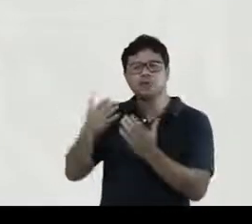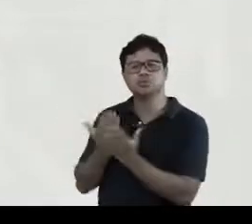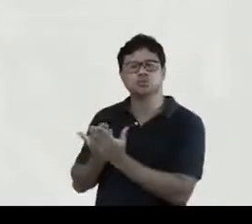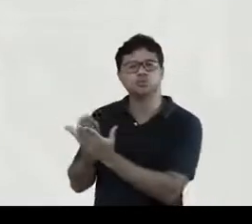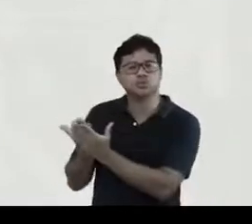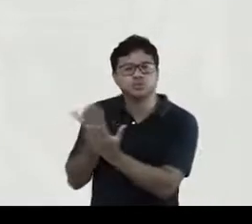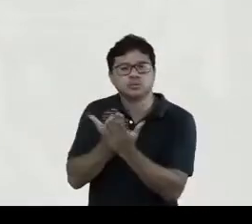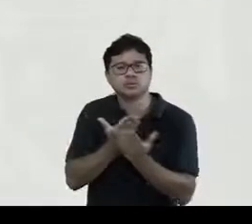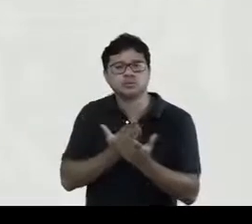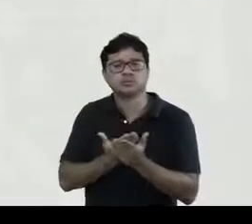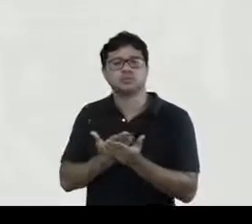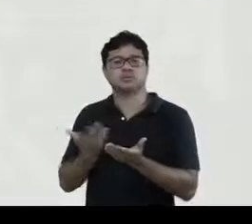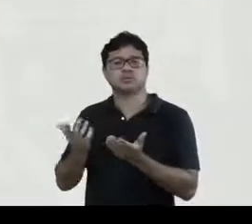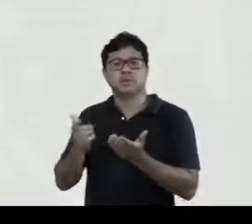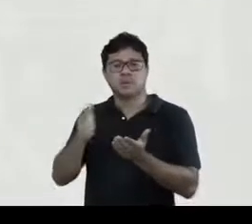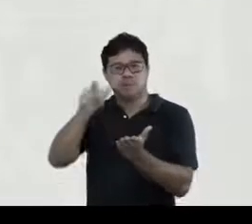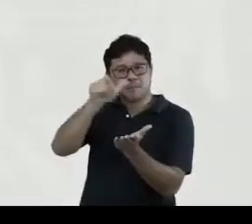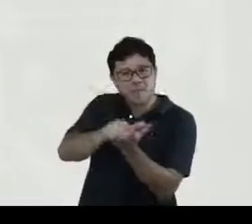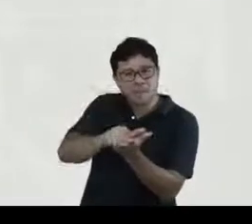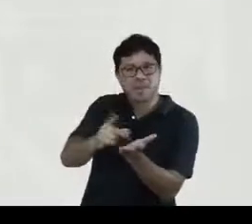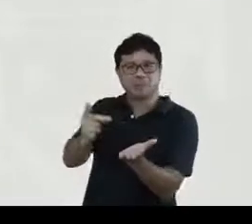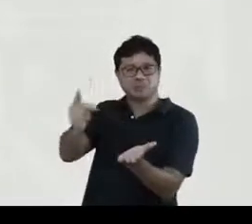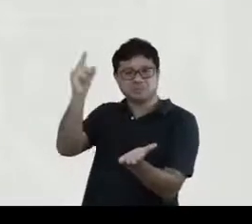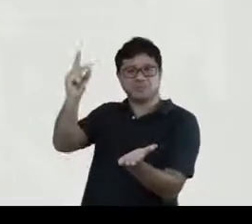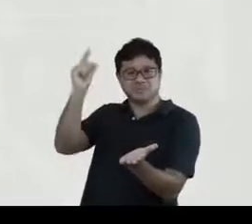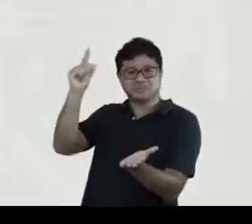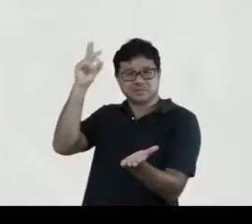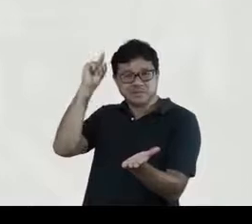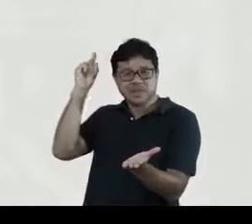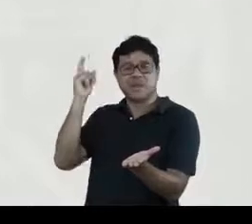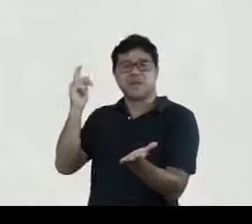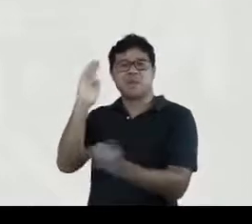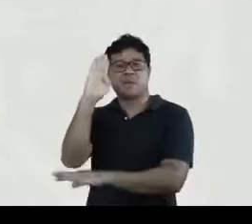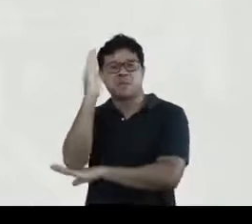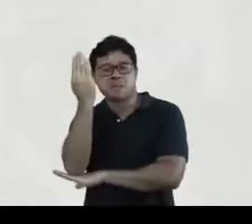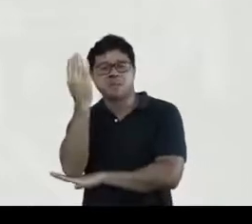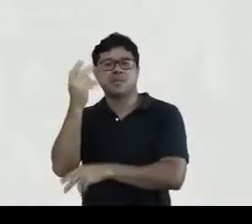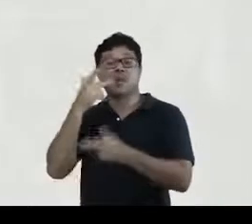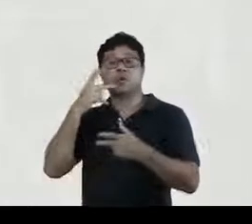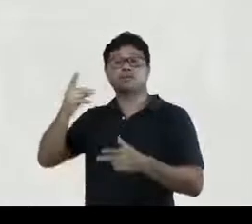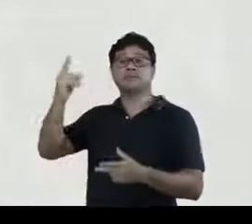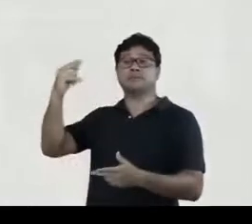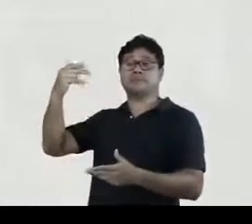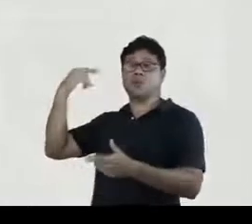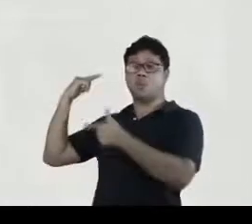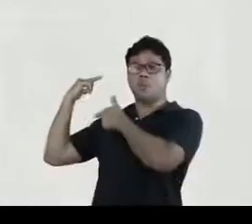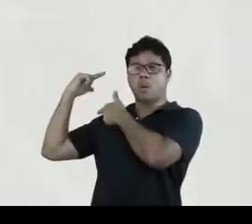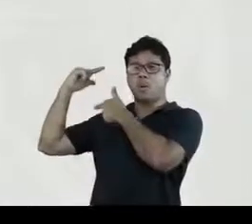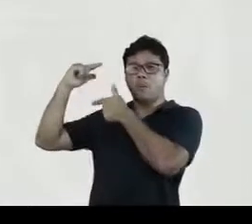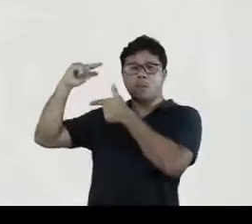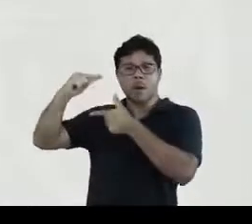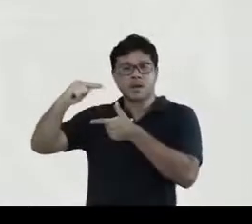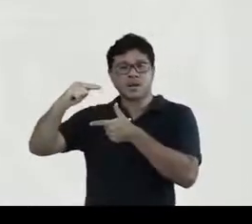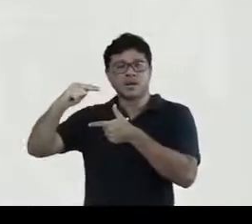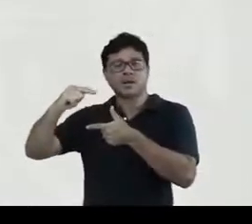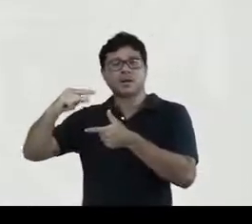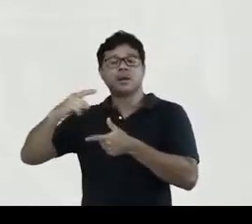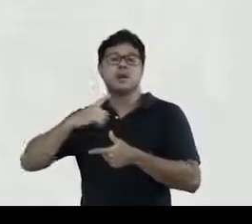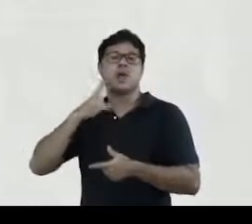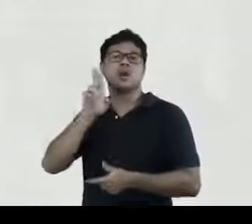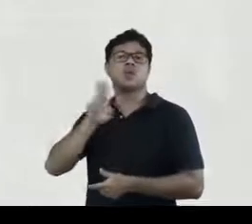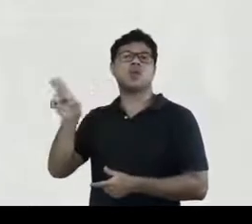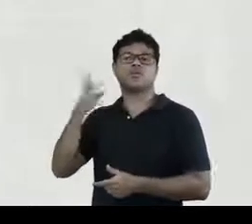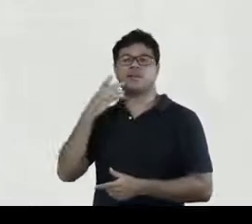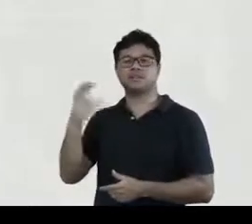estudos de paleografia enfim de todo esse repertório que durante algum tempo foi